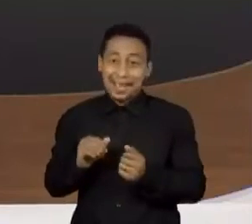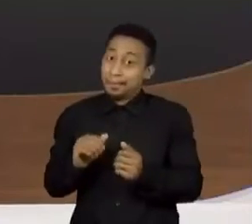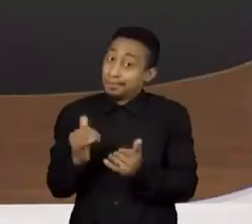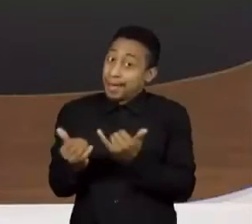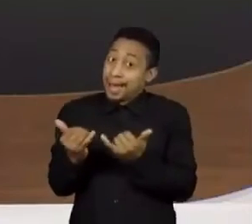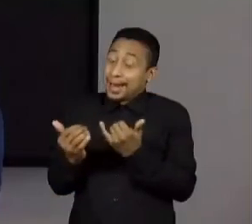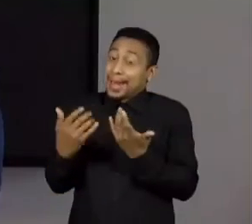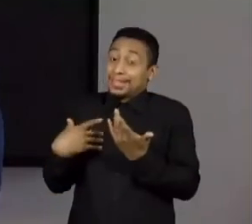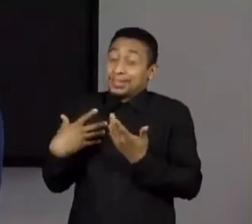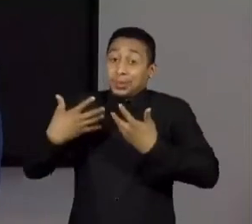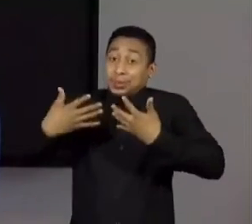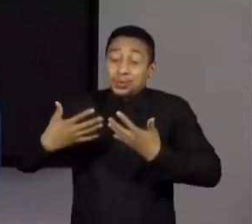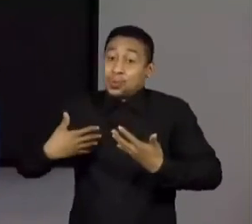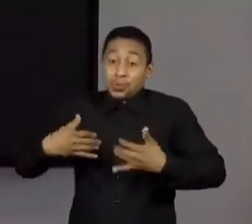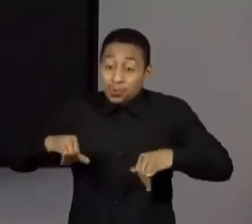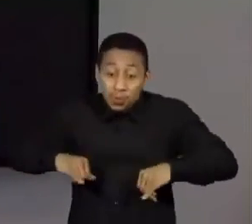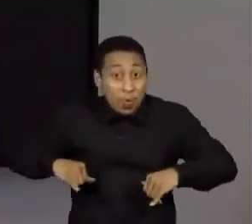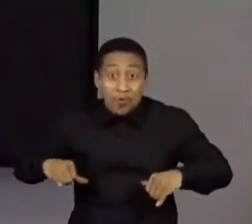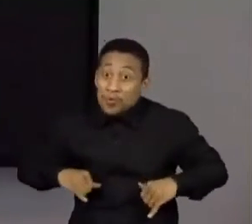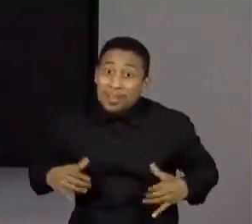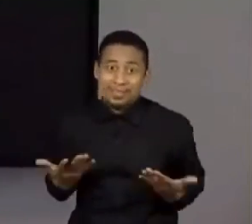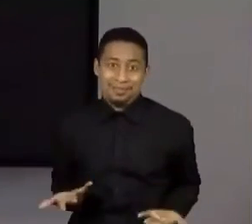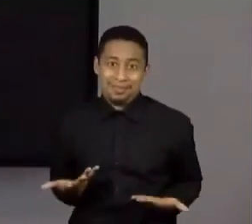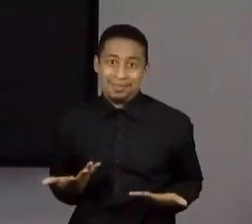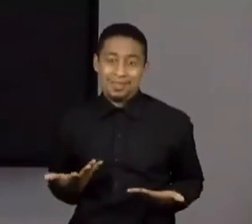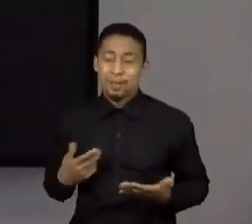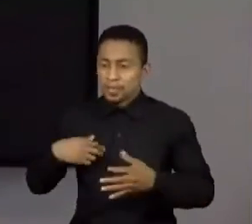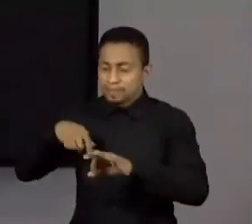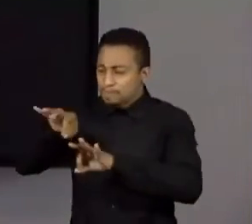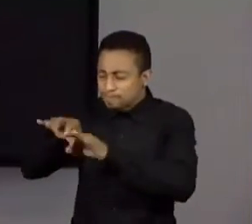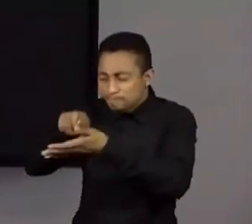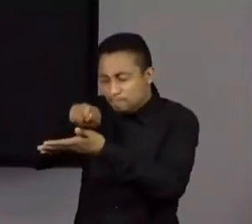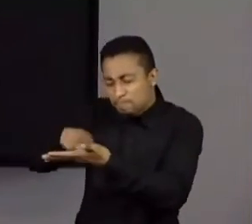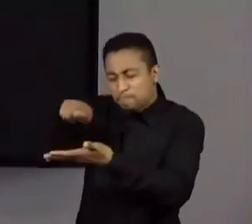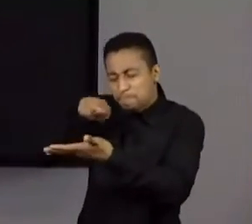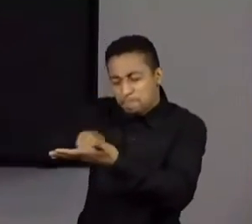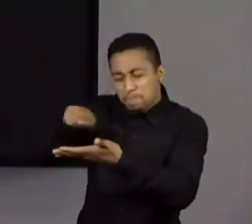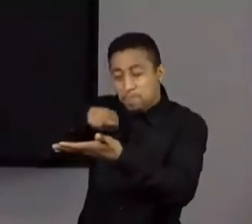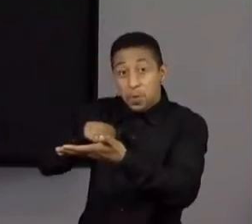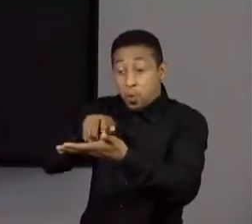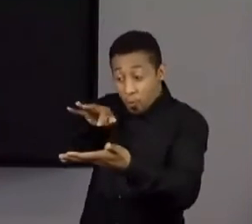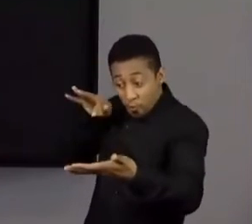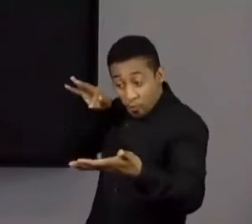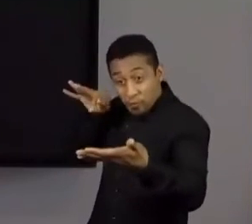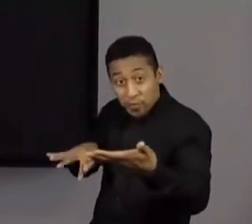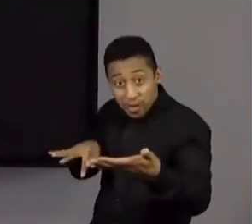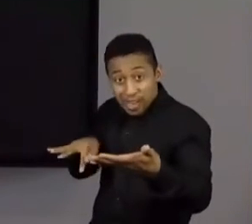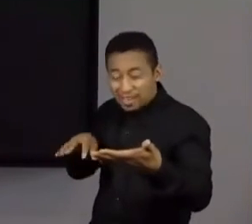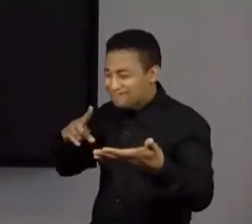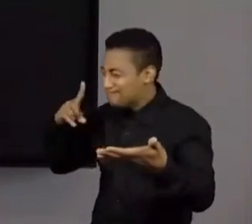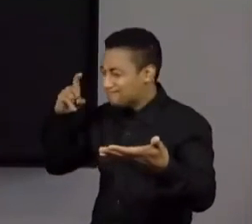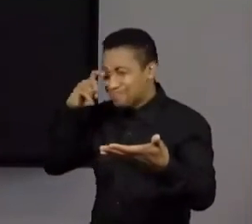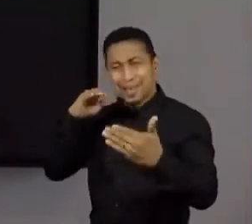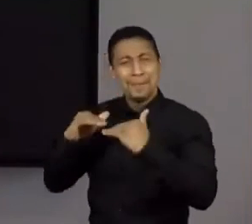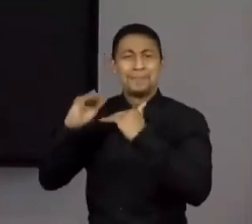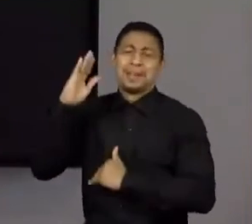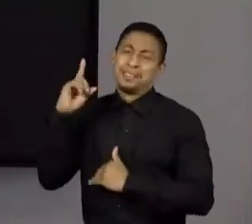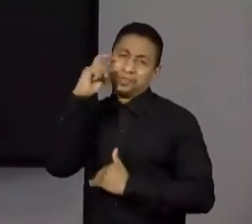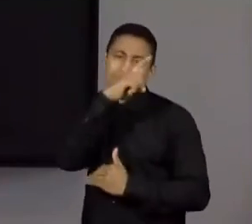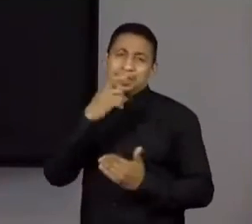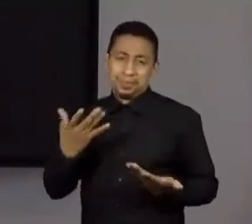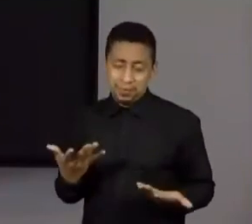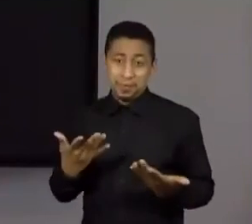E o pior é quando você fechar, que é o problema, fazer a música. Essa música que eu lancei, a Era de Aquários,